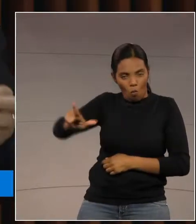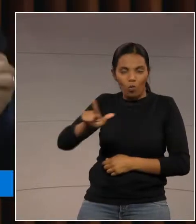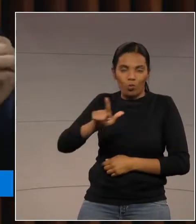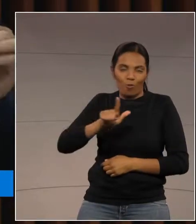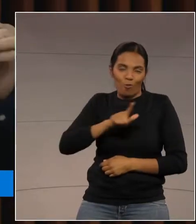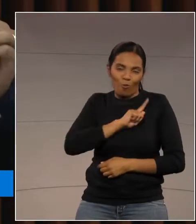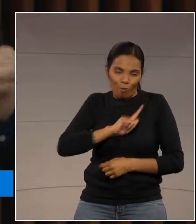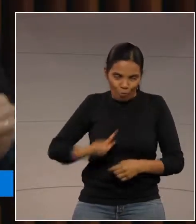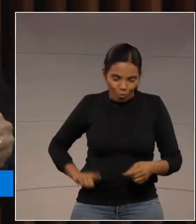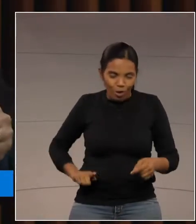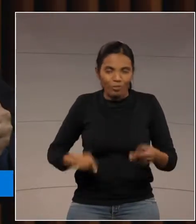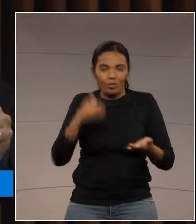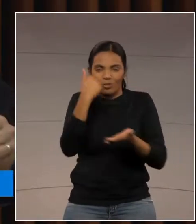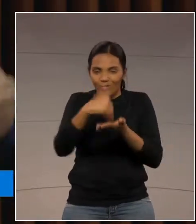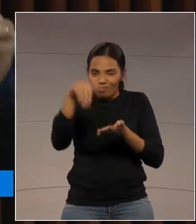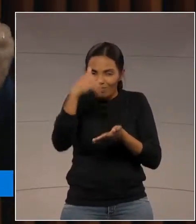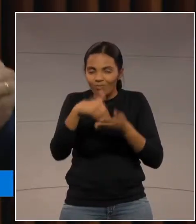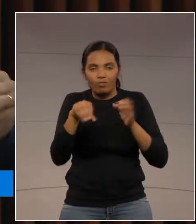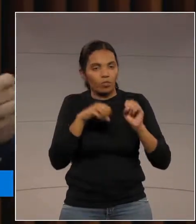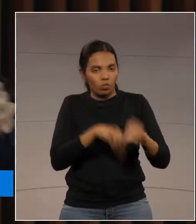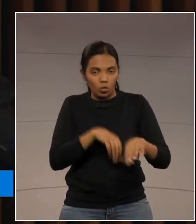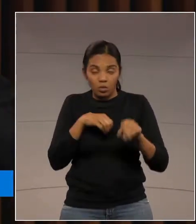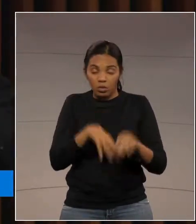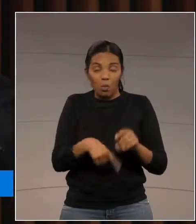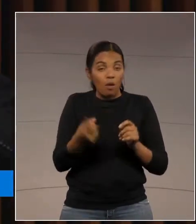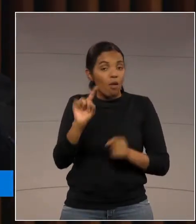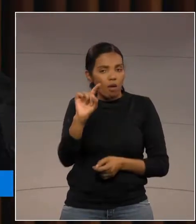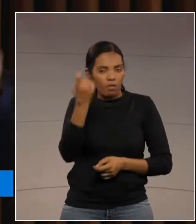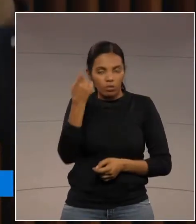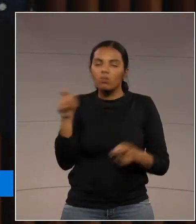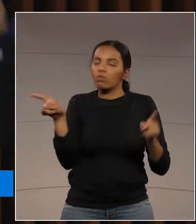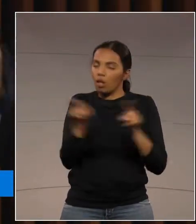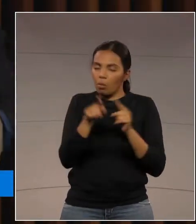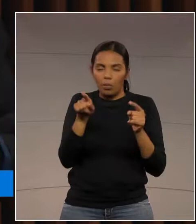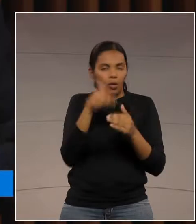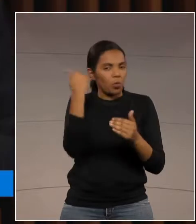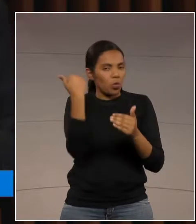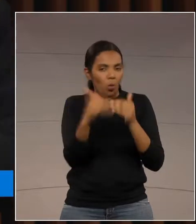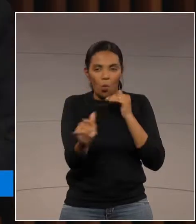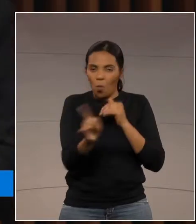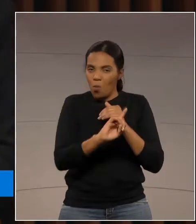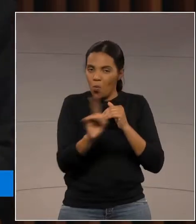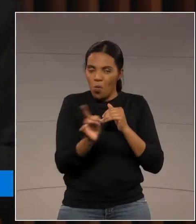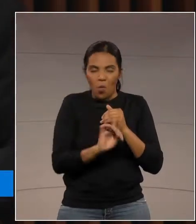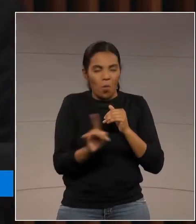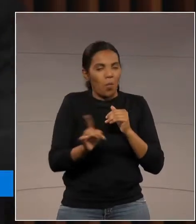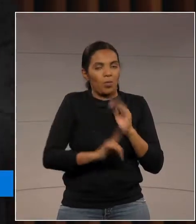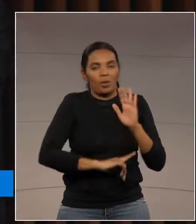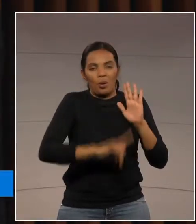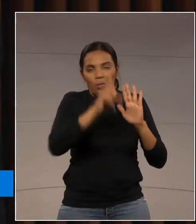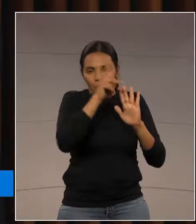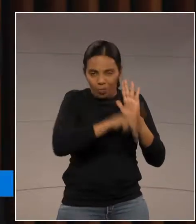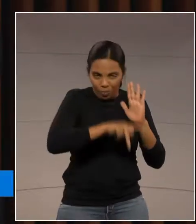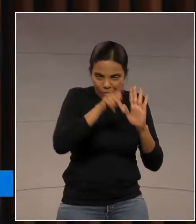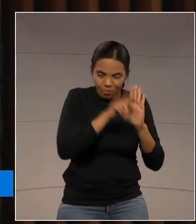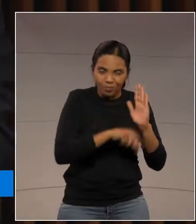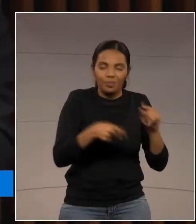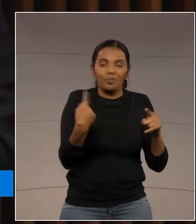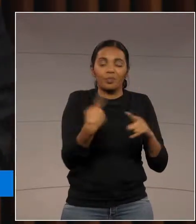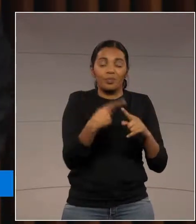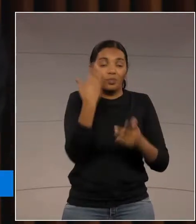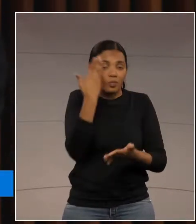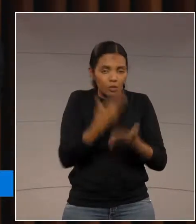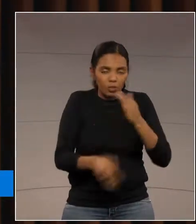Secretaria Estadual de Educação, contrária ao projeto, sobre o aspecto da constitucionalidade, e também entra no mérito